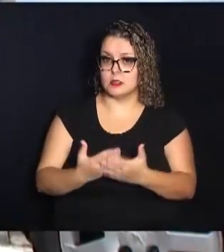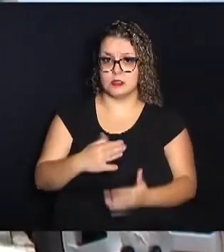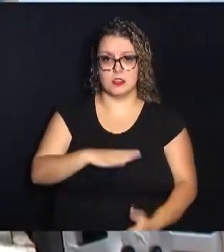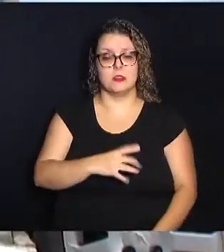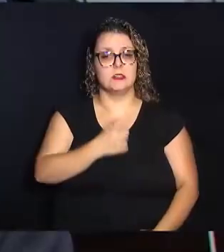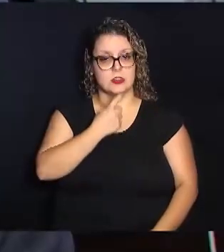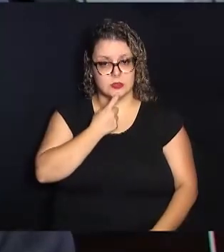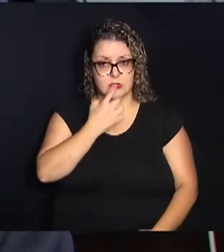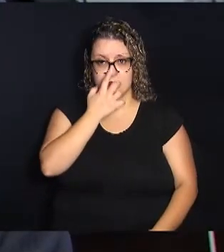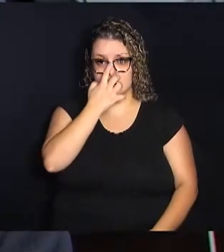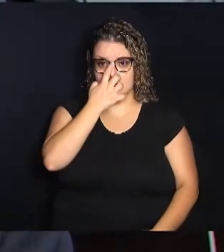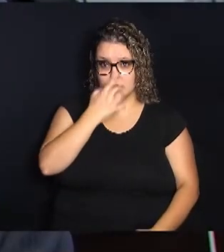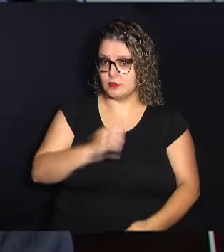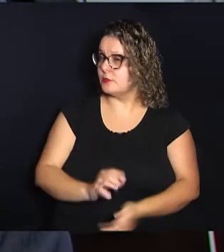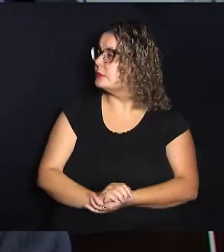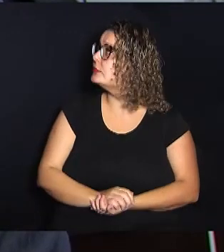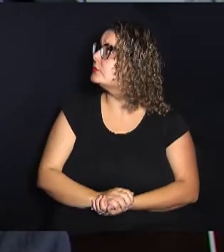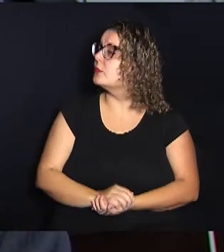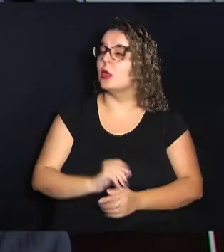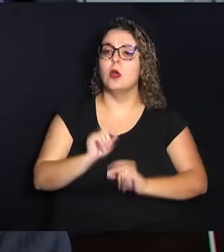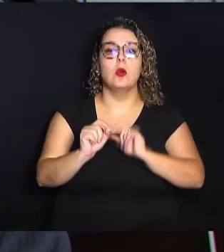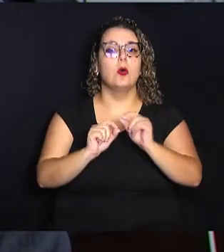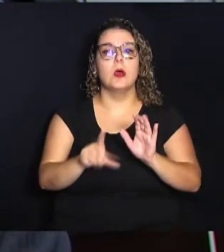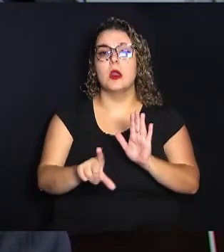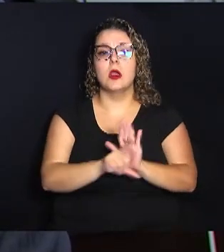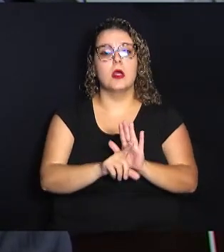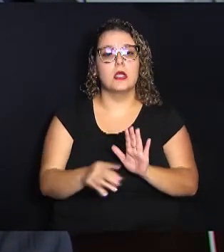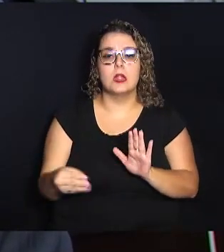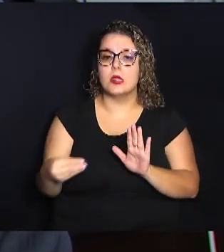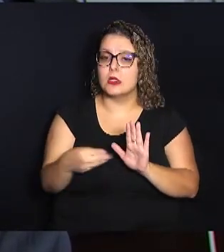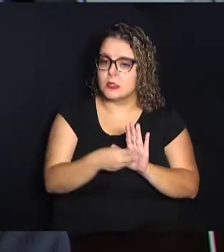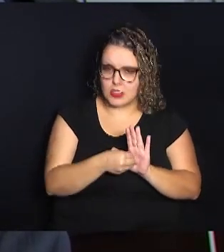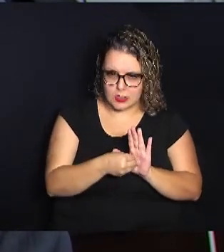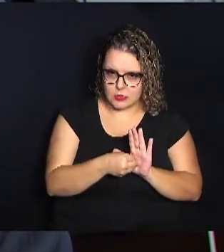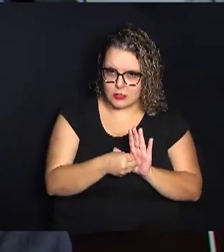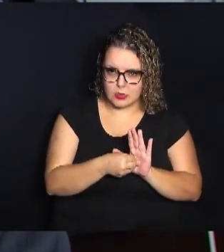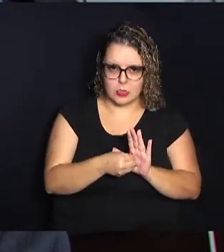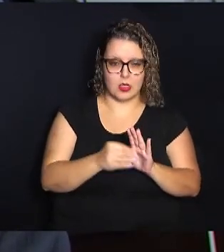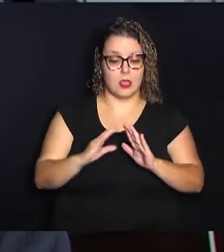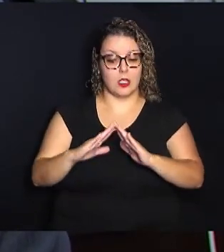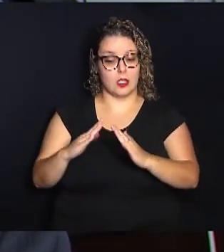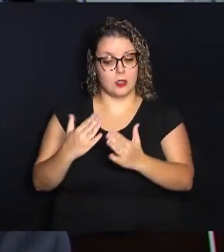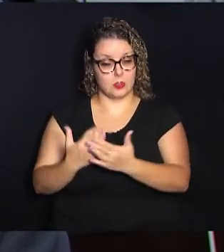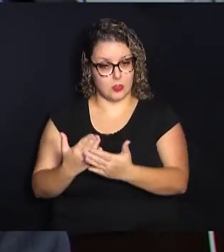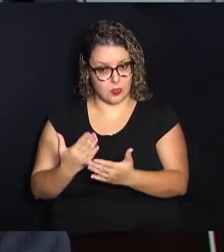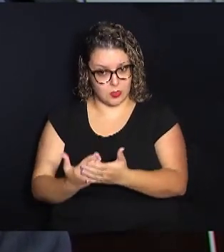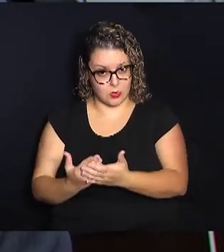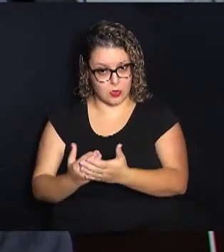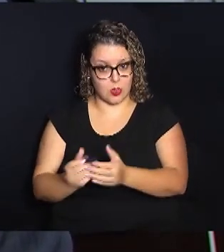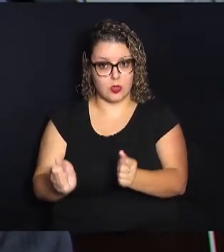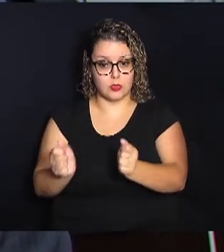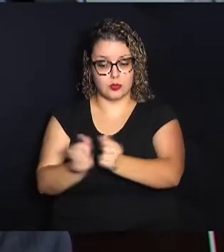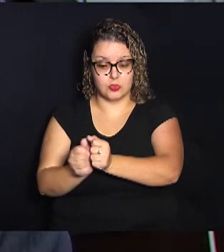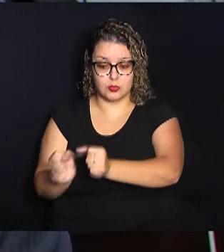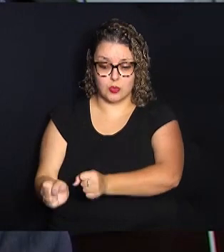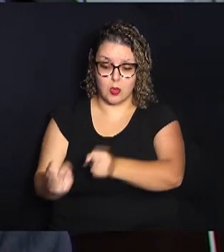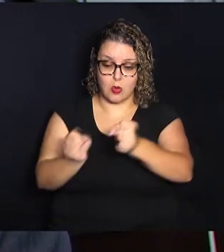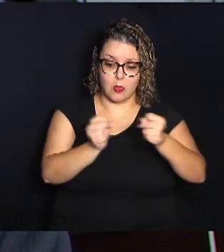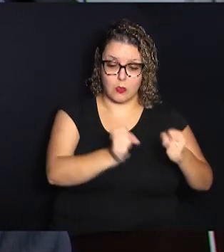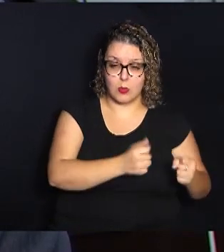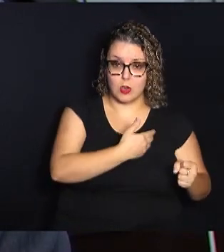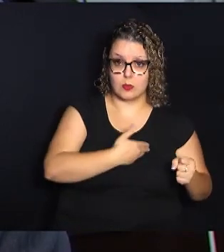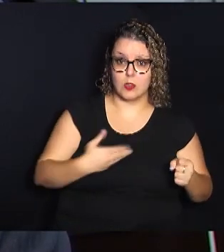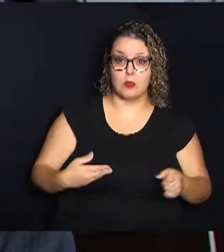de Campinas. O que a própria lei prevê? Que as escolas, em conjunto com o poder público, devem